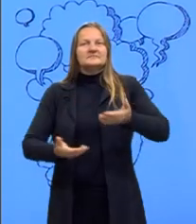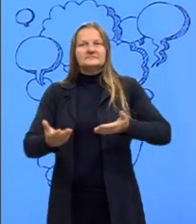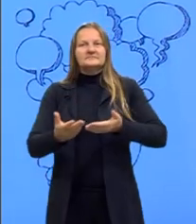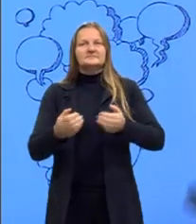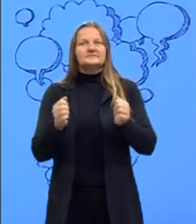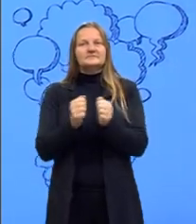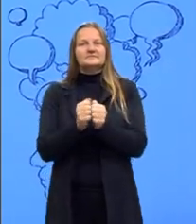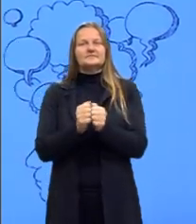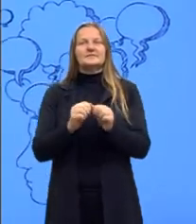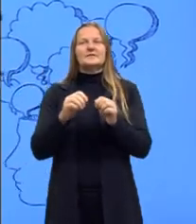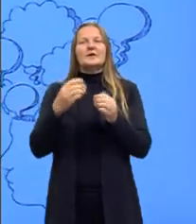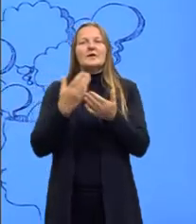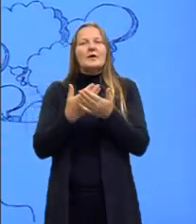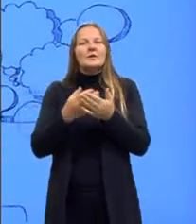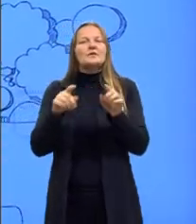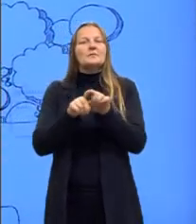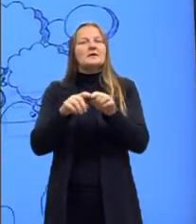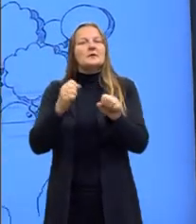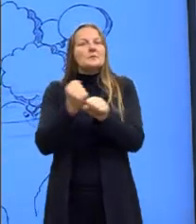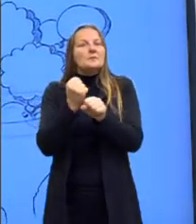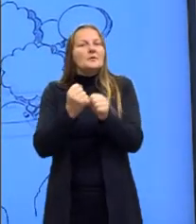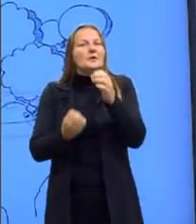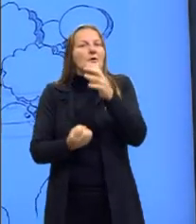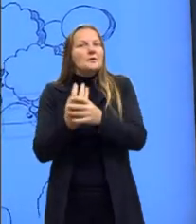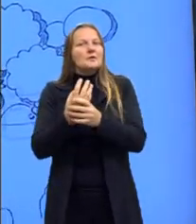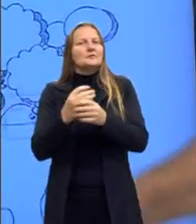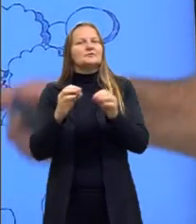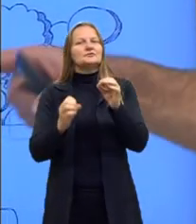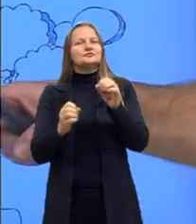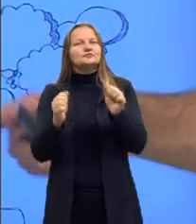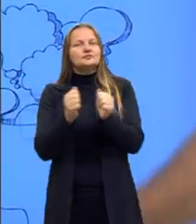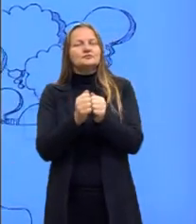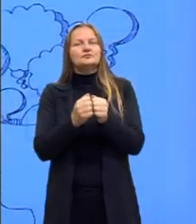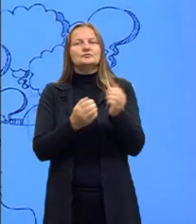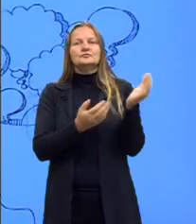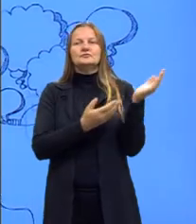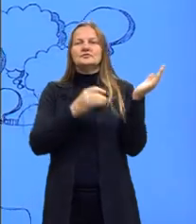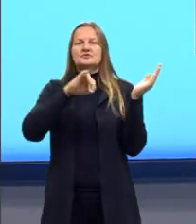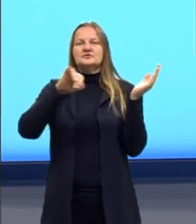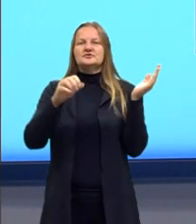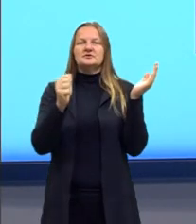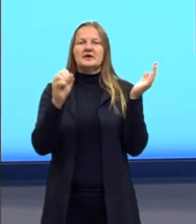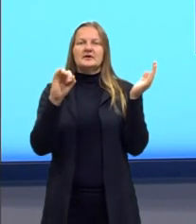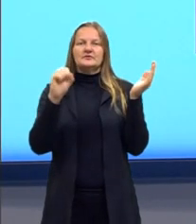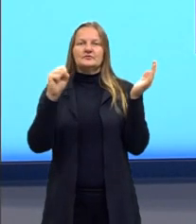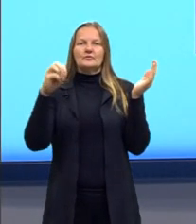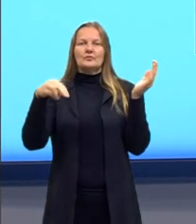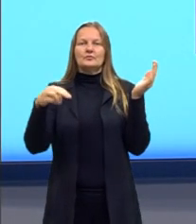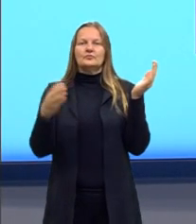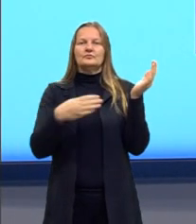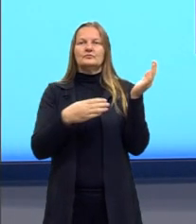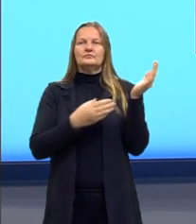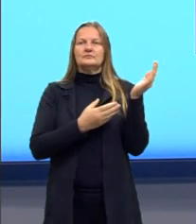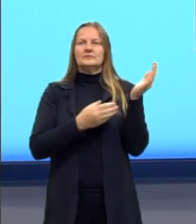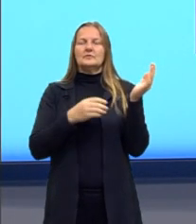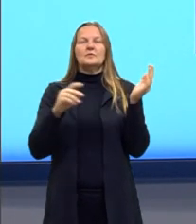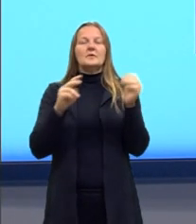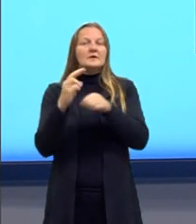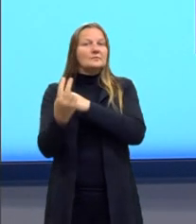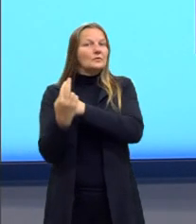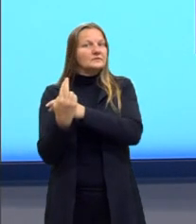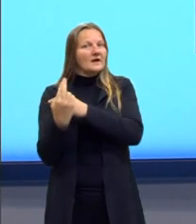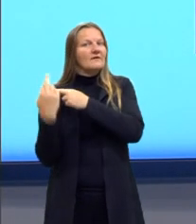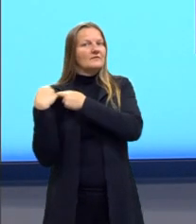Libras. E essa aula também foi produzida e corrigida pelo professor Jaysson Paulo Bossa, que é o nosso curador,